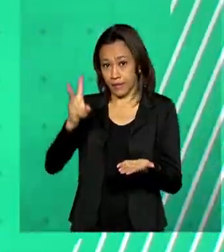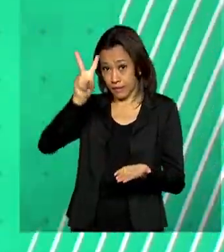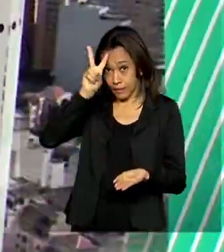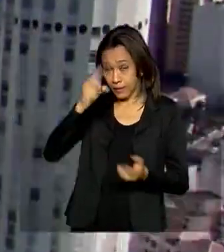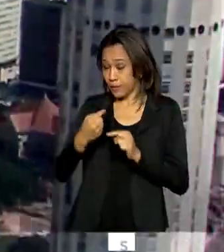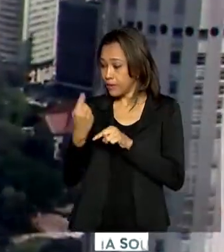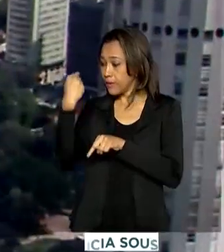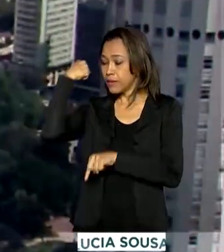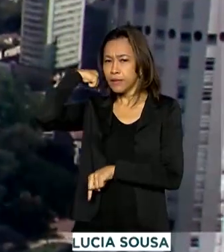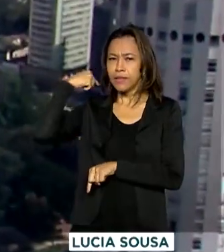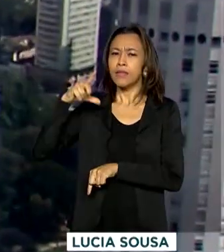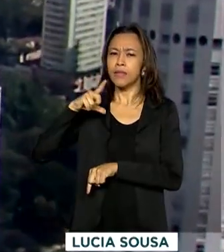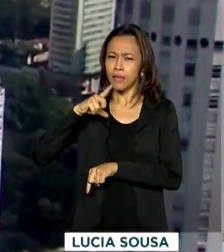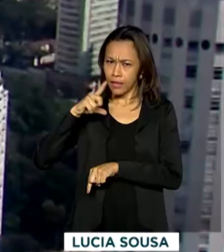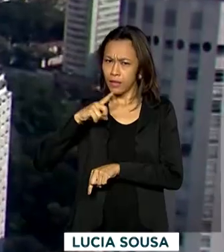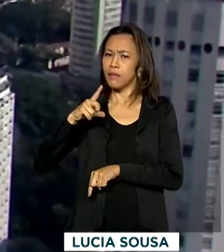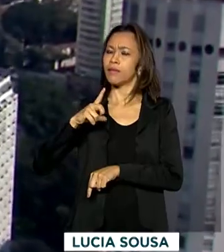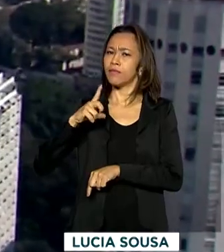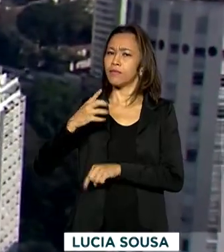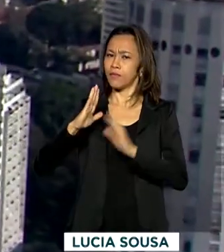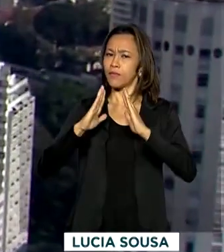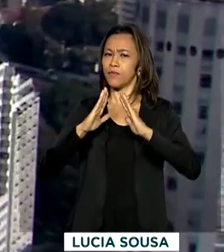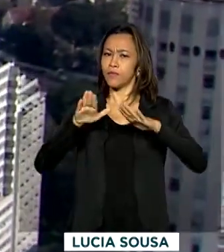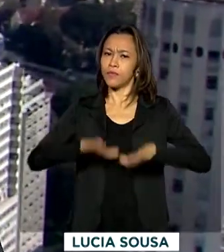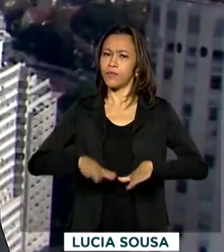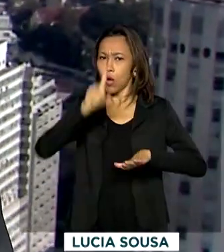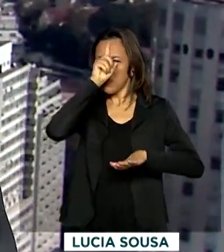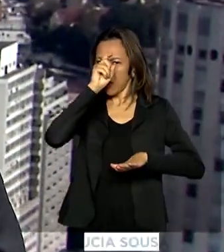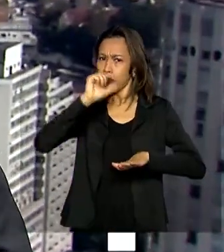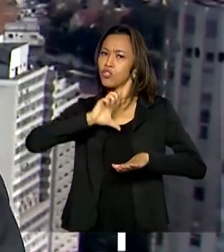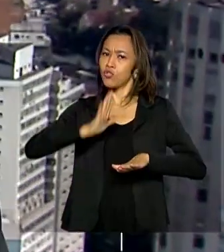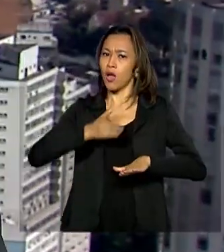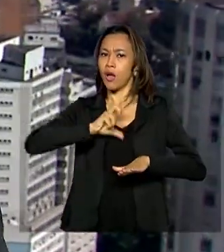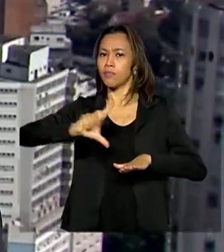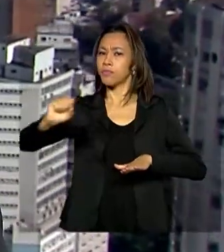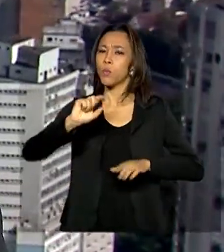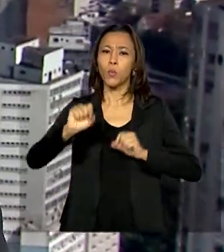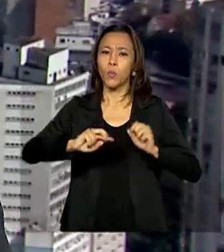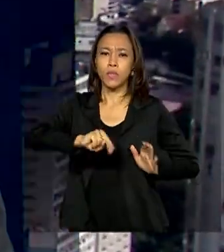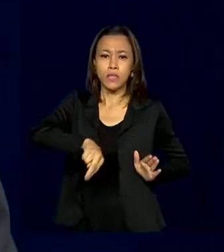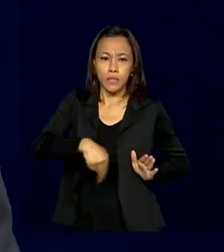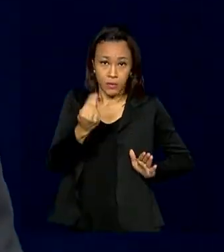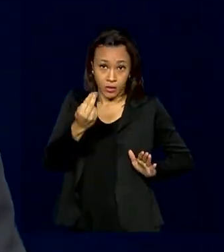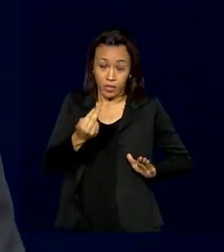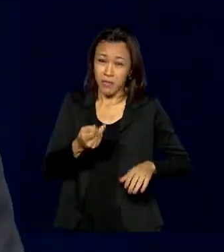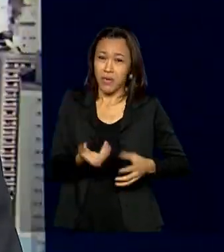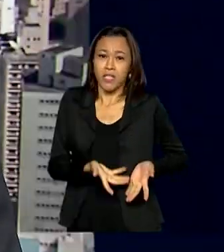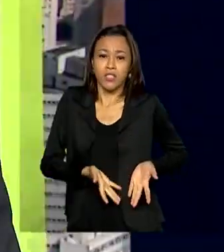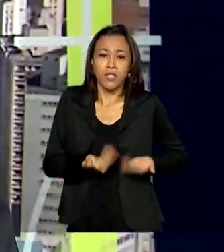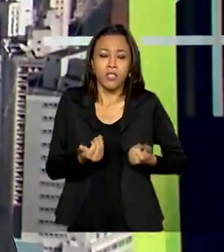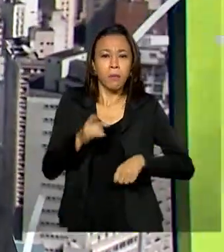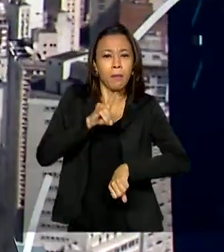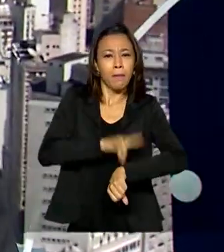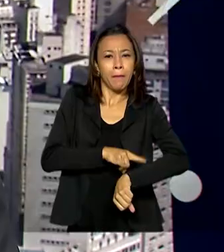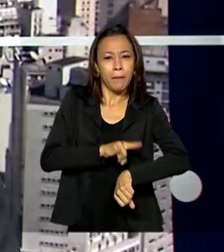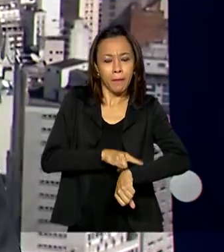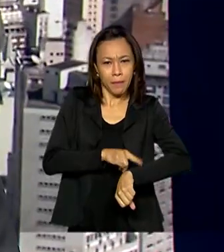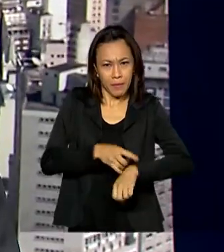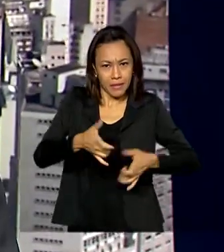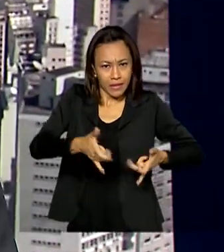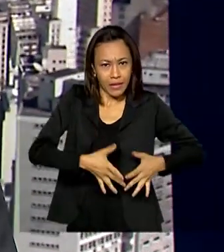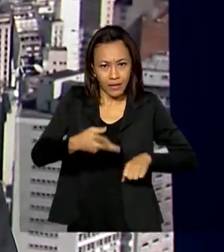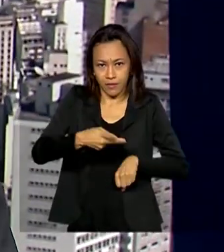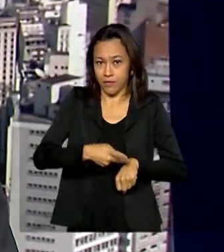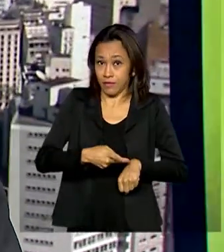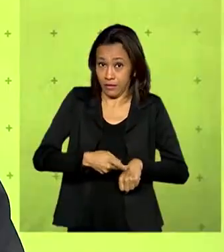No fim de semana, ele teve alta do hospital após a cirurgia para retirada de um cálculo na bexiga. A repórter Gabriela Noronha traz as informações